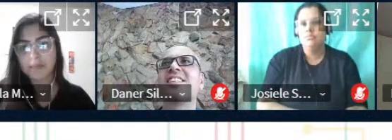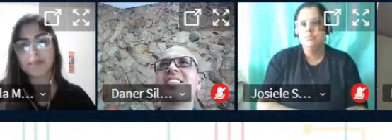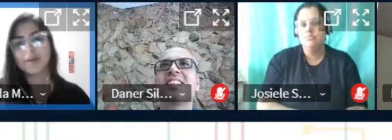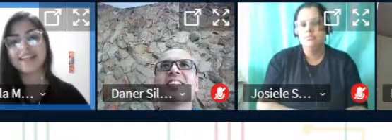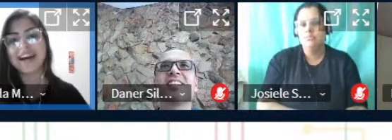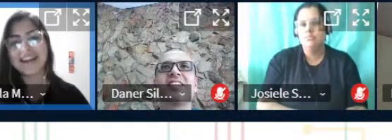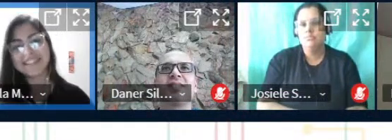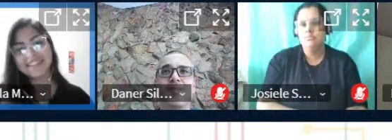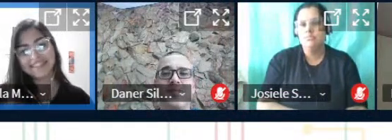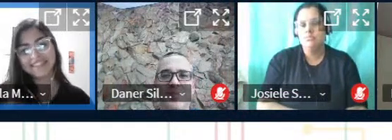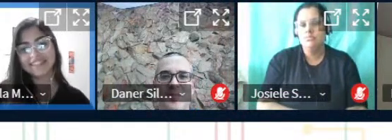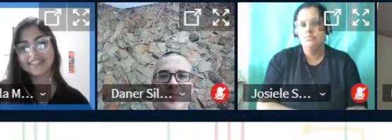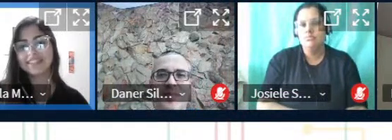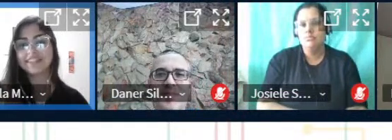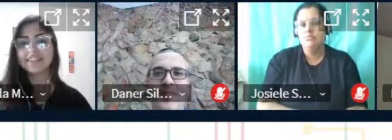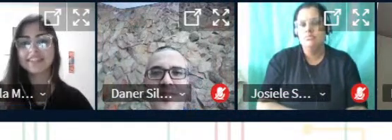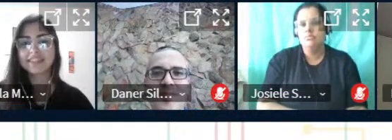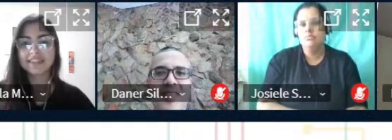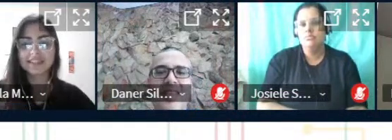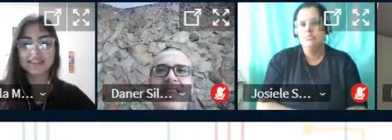então boa tarde